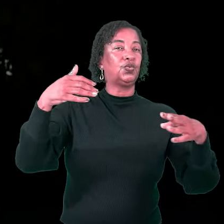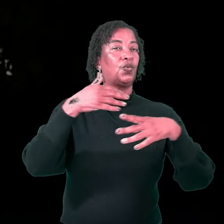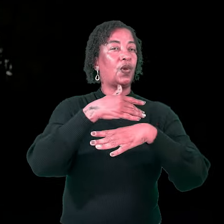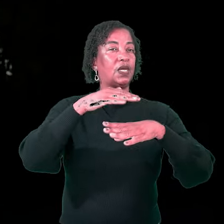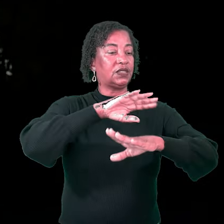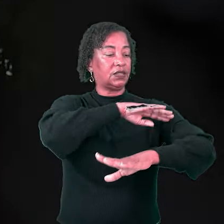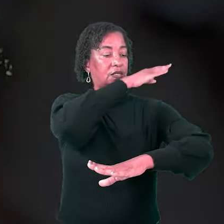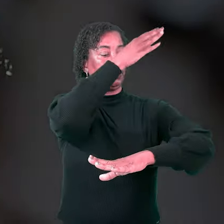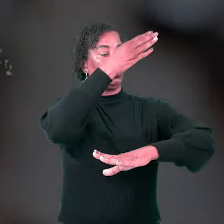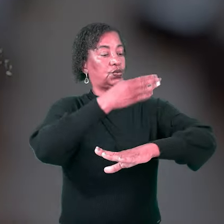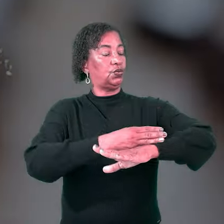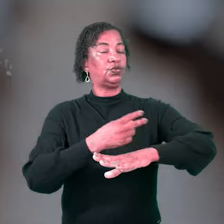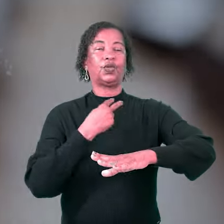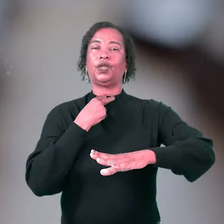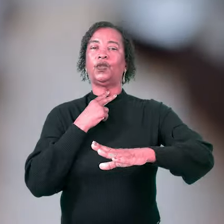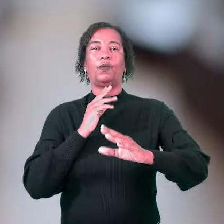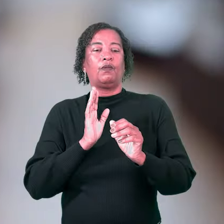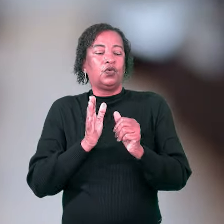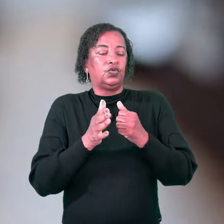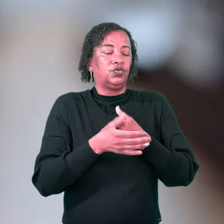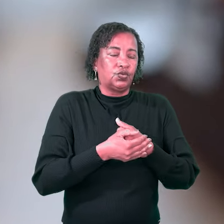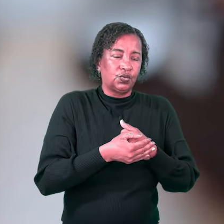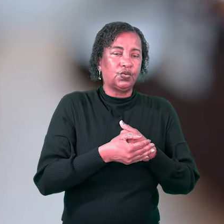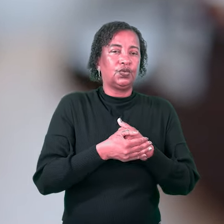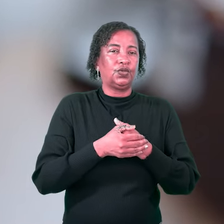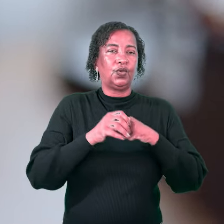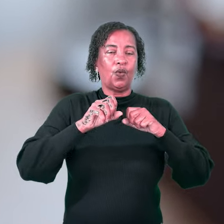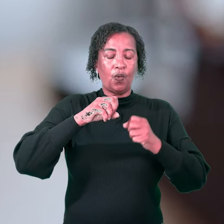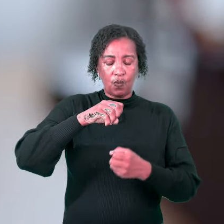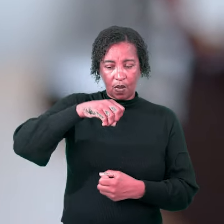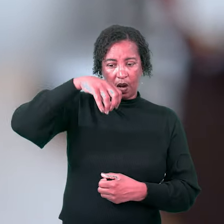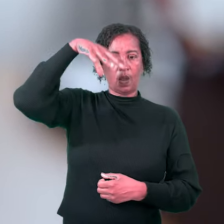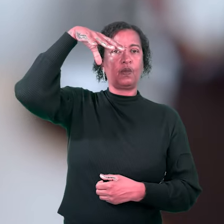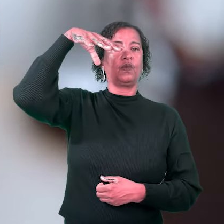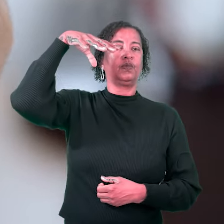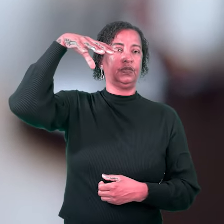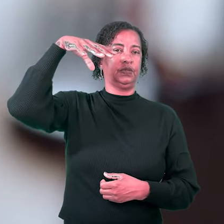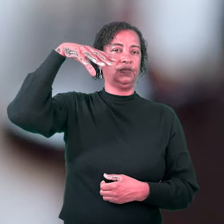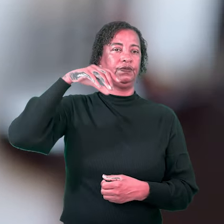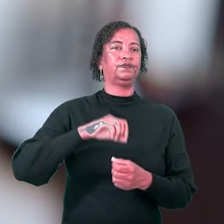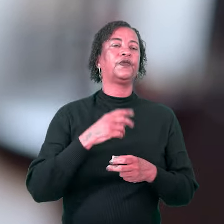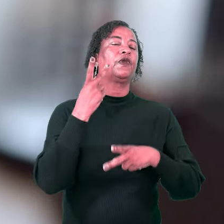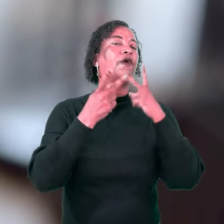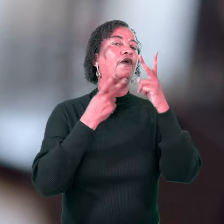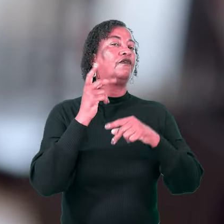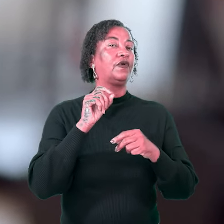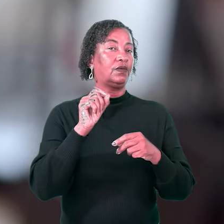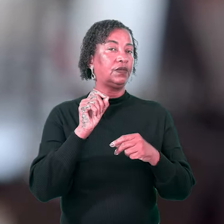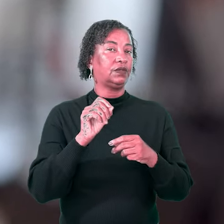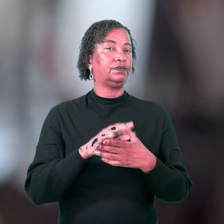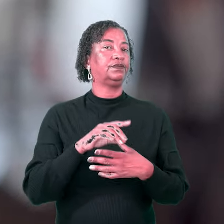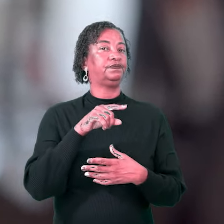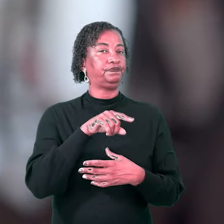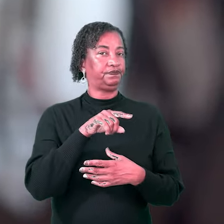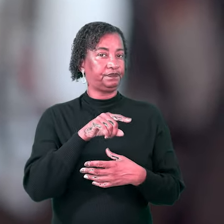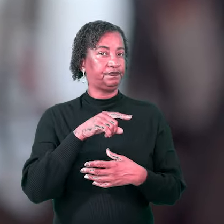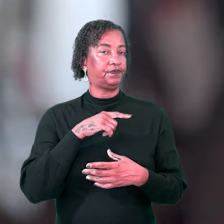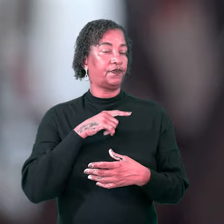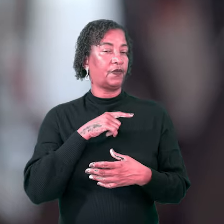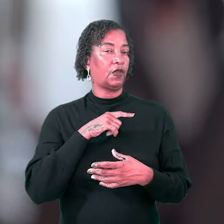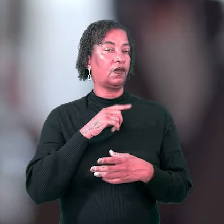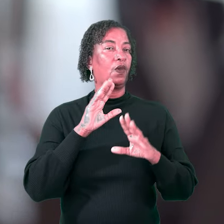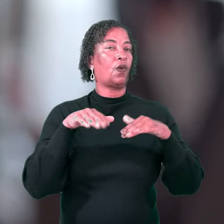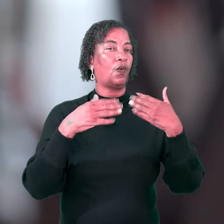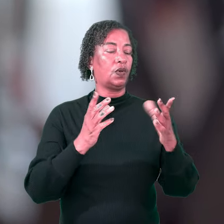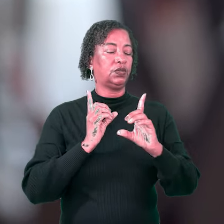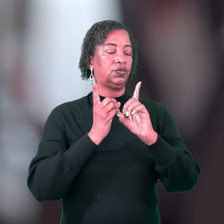escondida, uma candeia acesa. O que essas quatro metáforas querem dizer, hein? Elas ilustram o que acontece